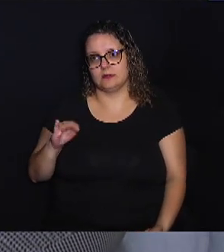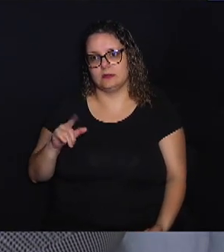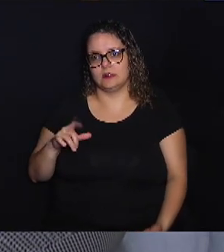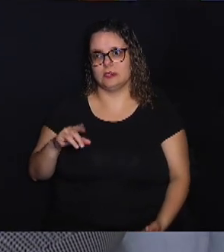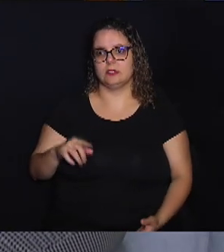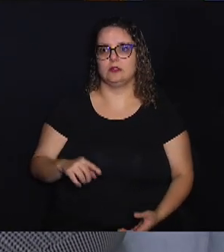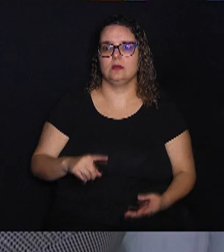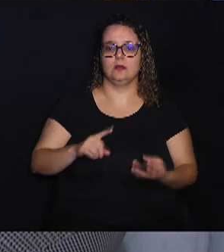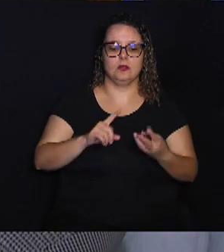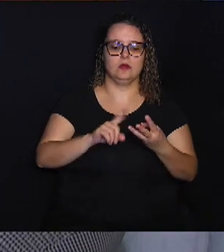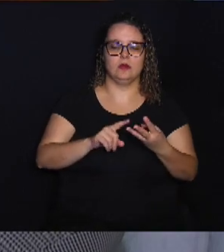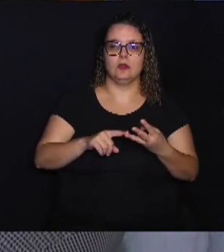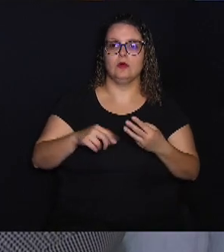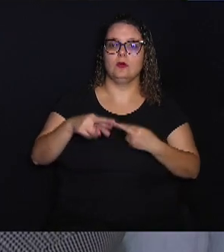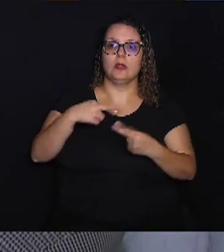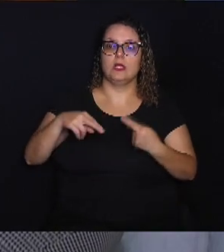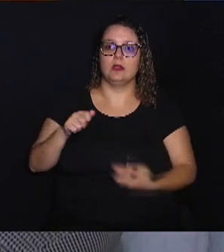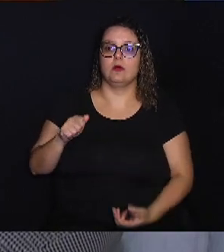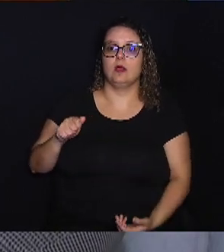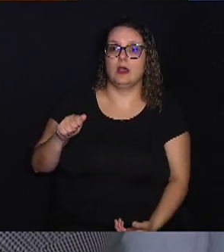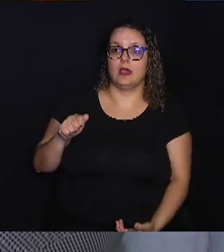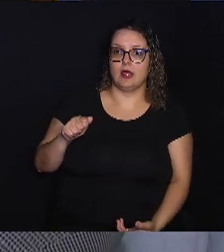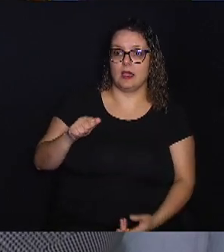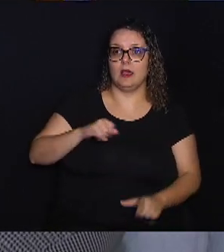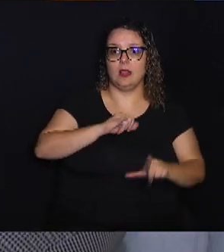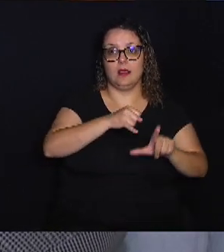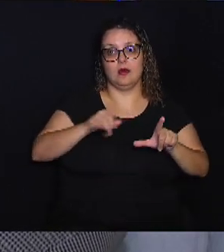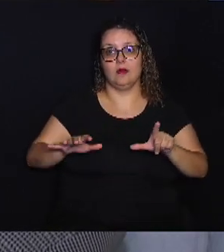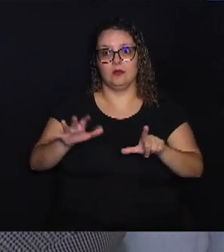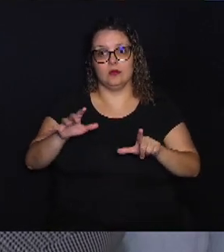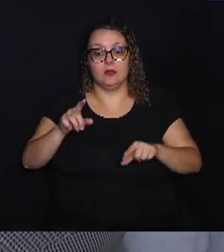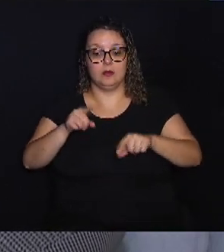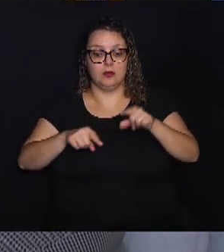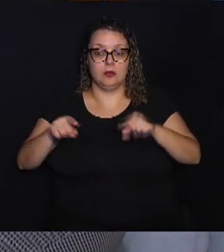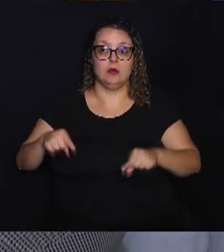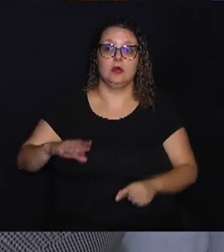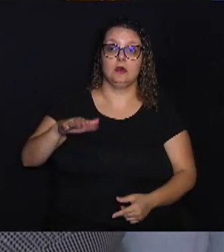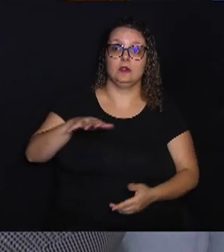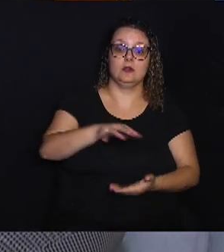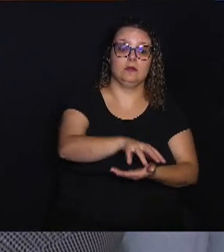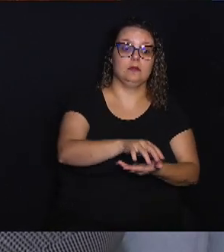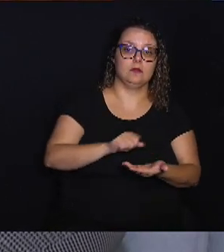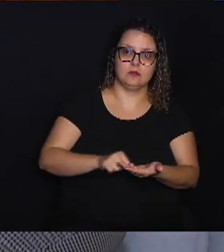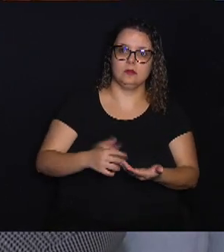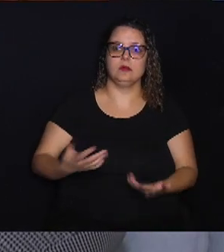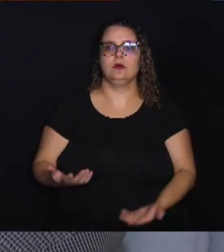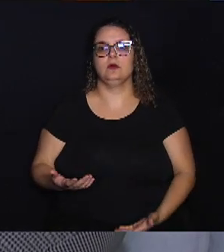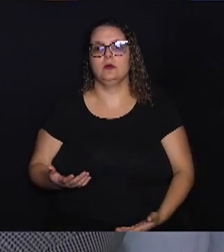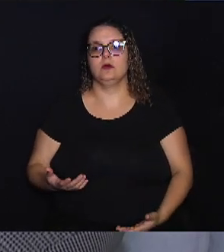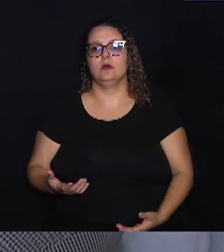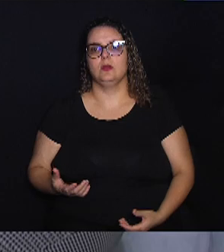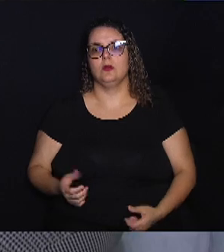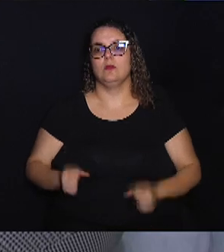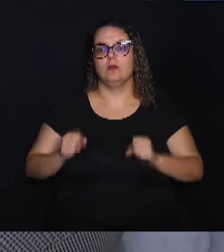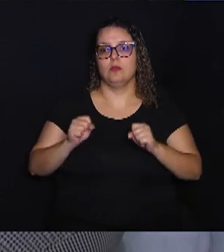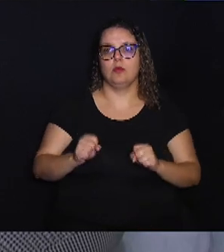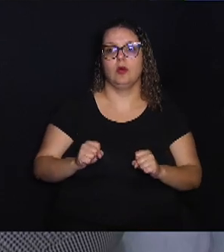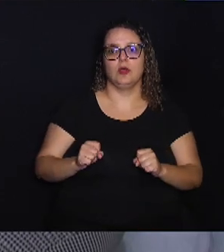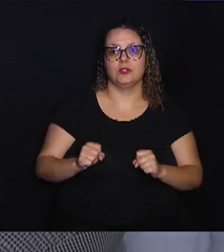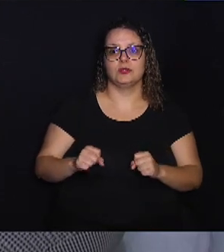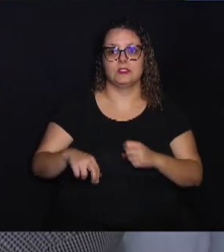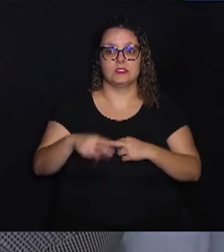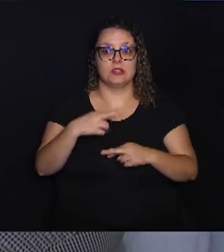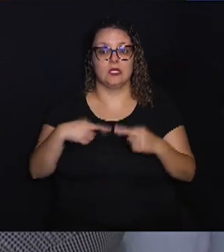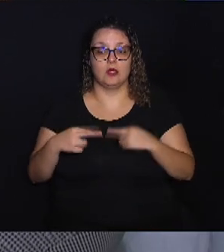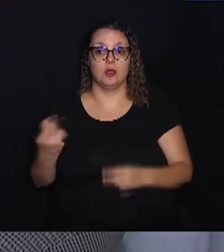atrelado à inflação, ele vai flutuar. Então, quando você sacar o dinheiro, você vai ter essa relação